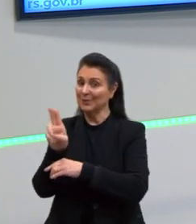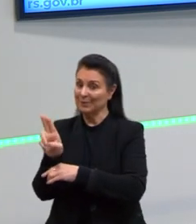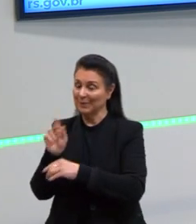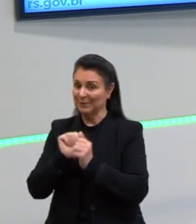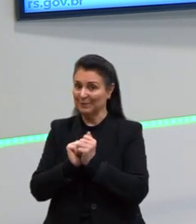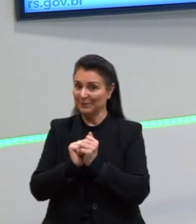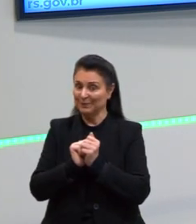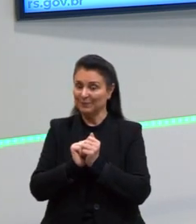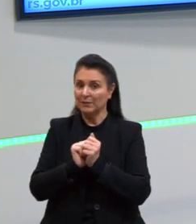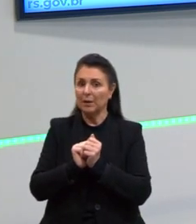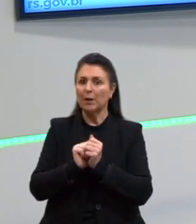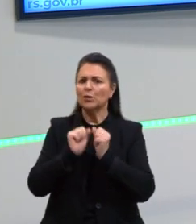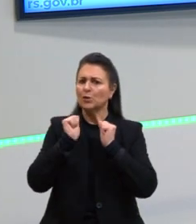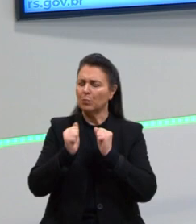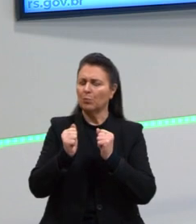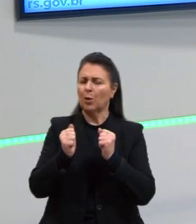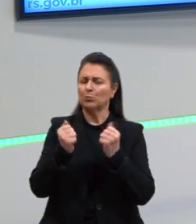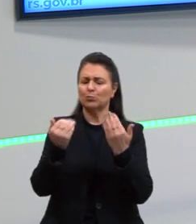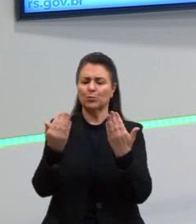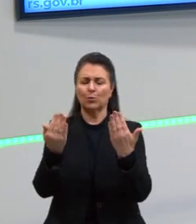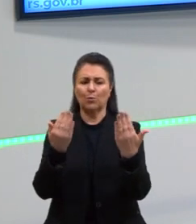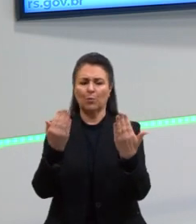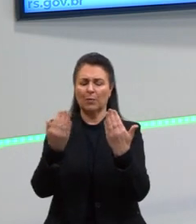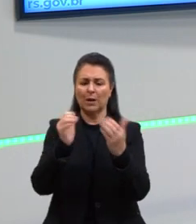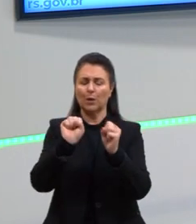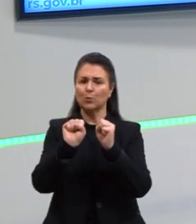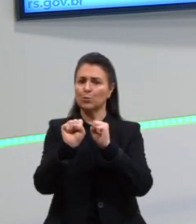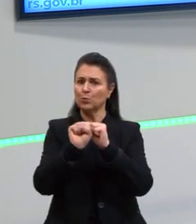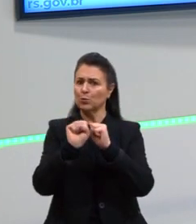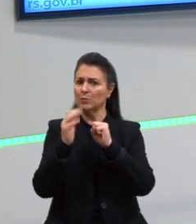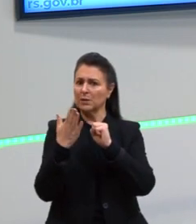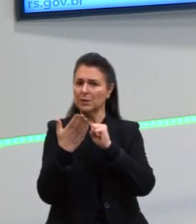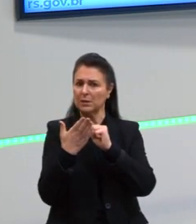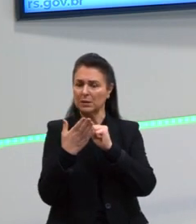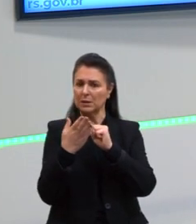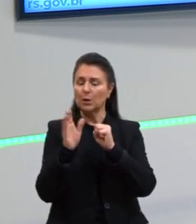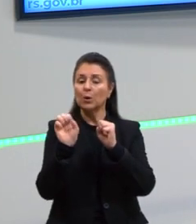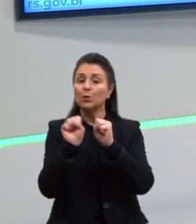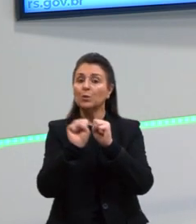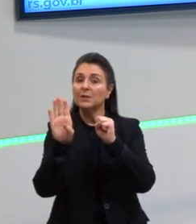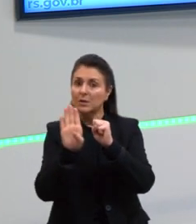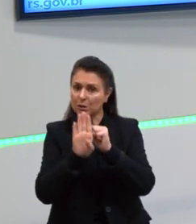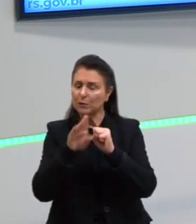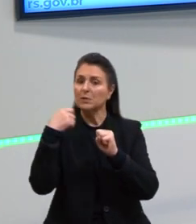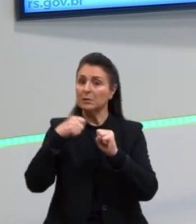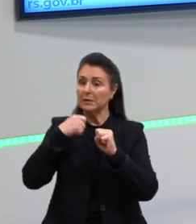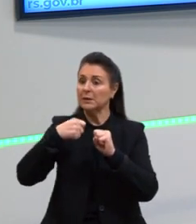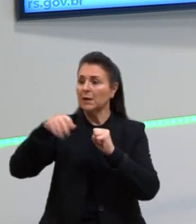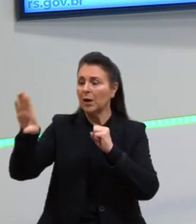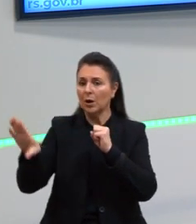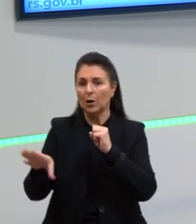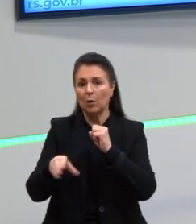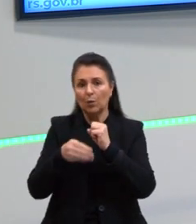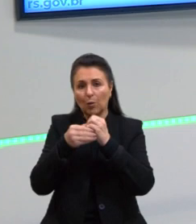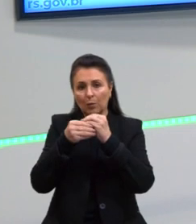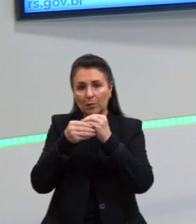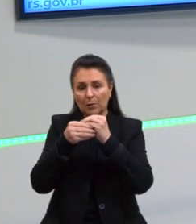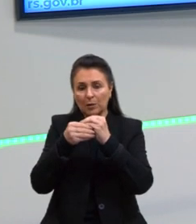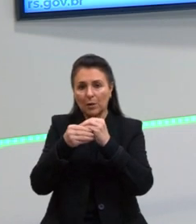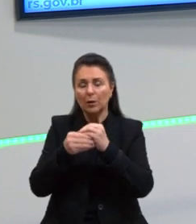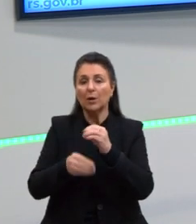A gente poderia comparar, no caso, esses substantivos que precisam de complementos com os verbos